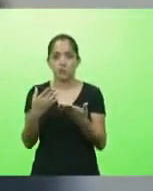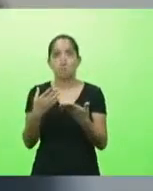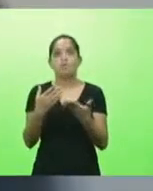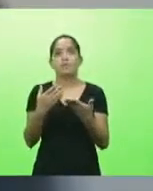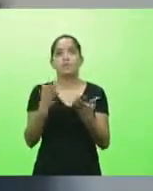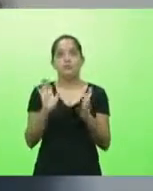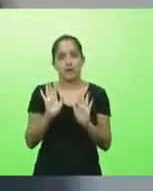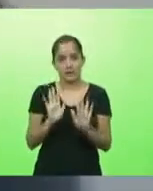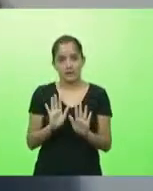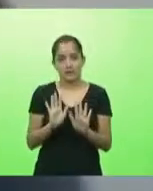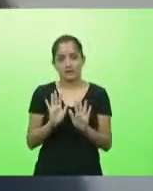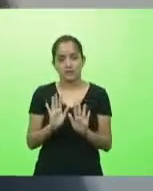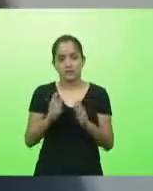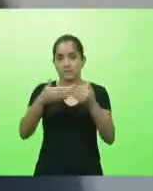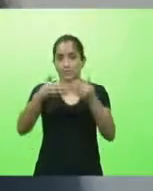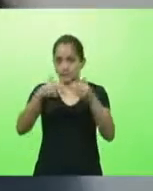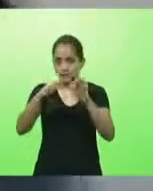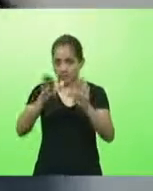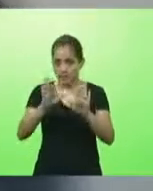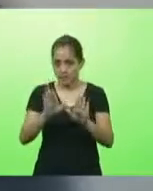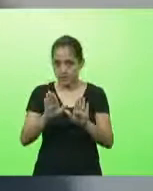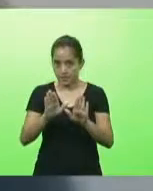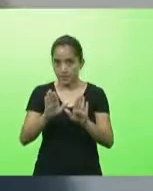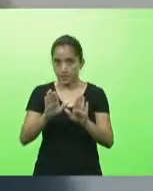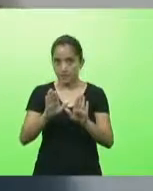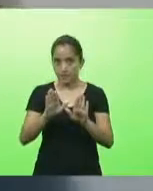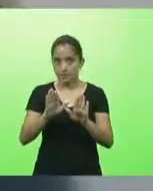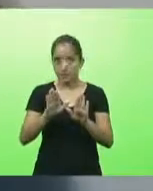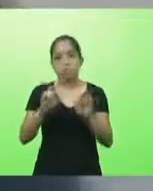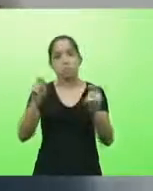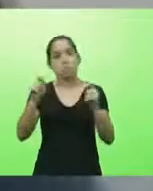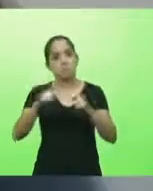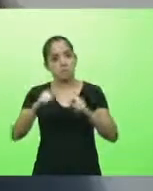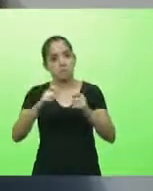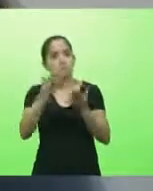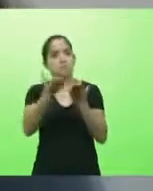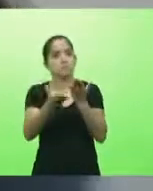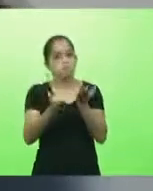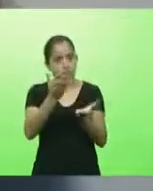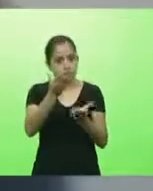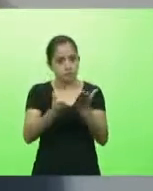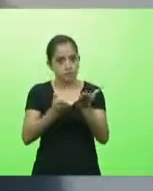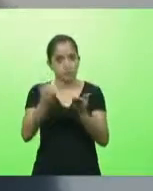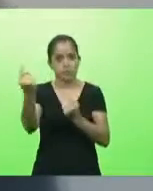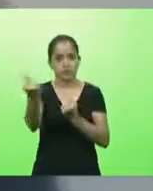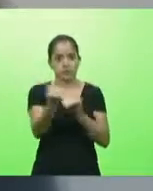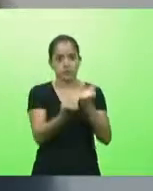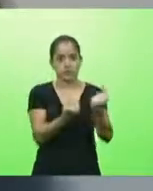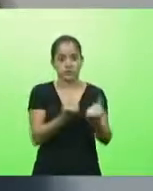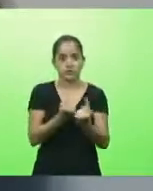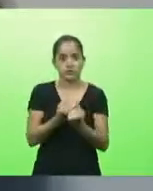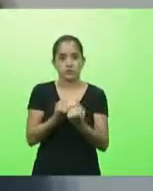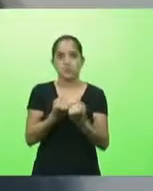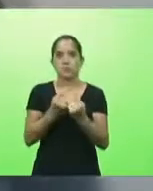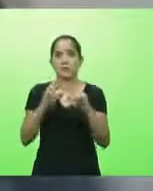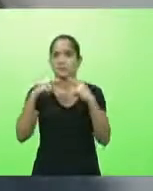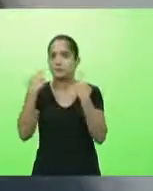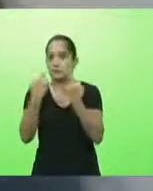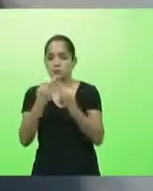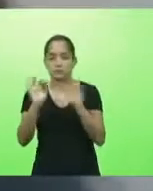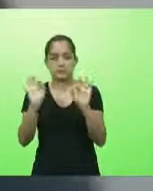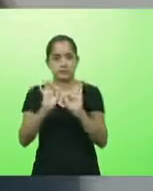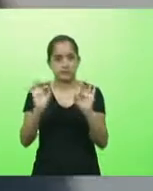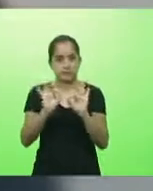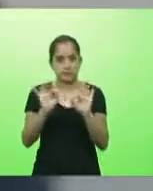vai estar aberta com possibilidade de atendimento individual mas sem culto sem culto mas